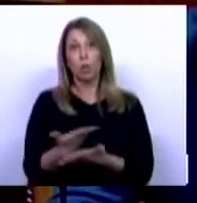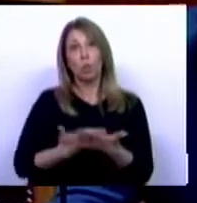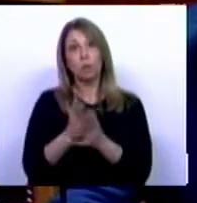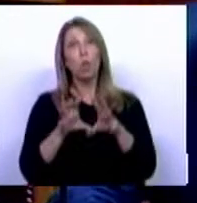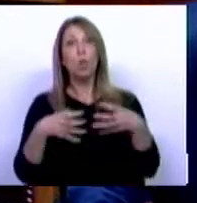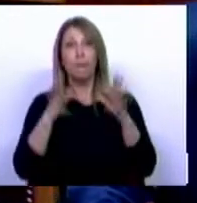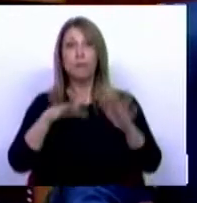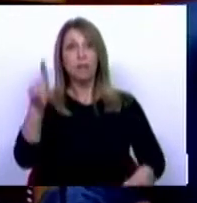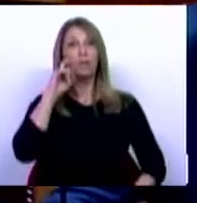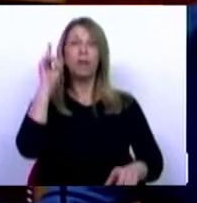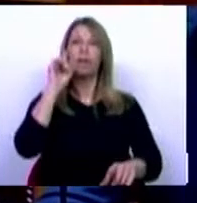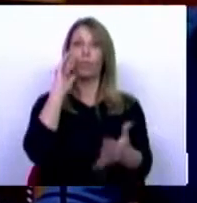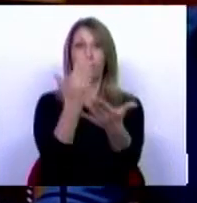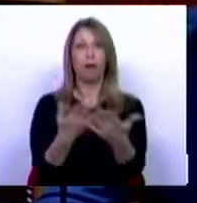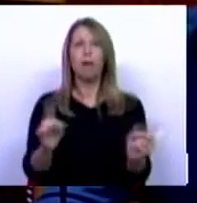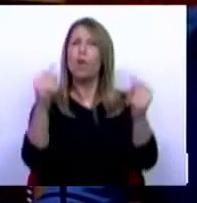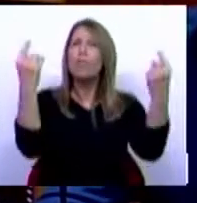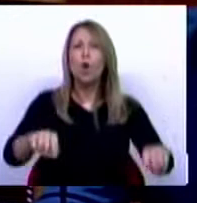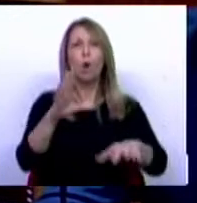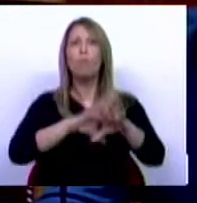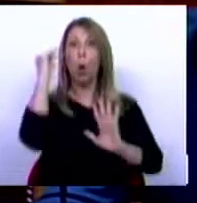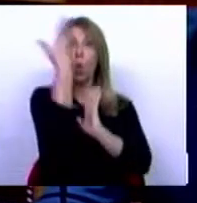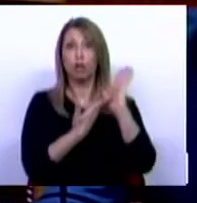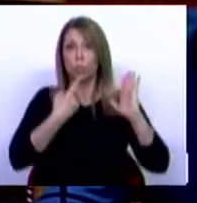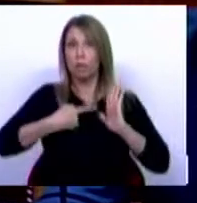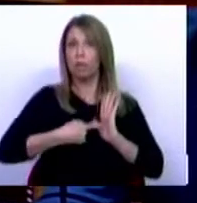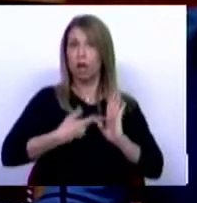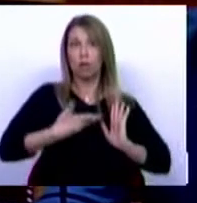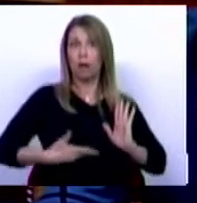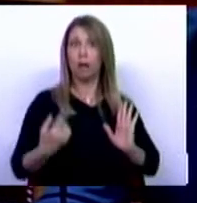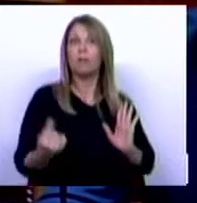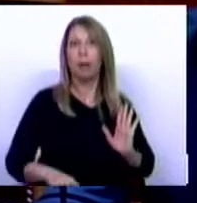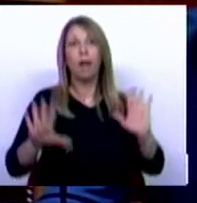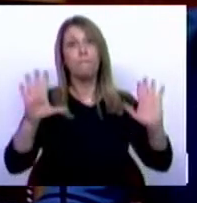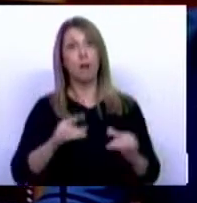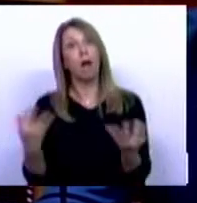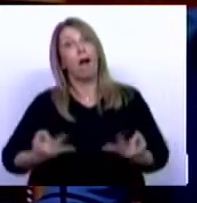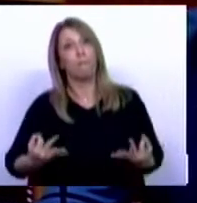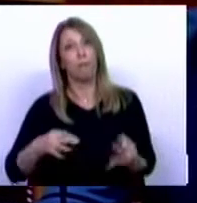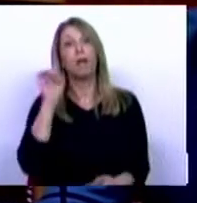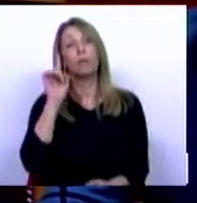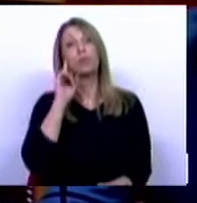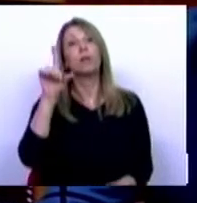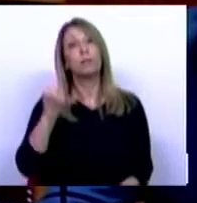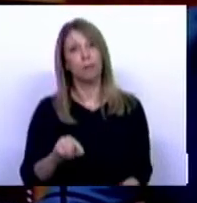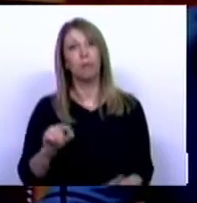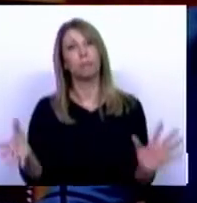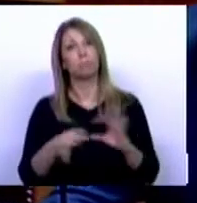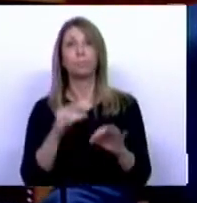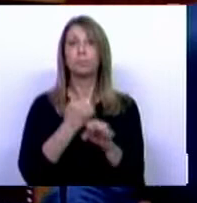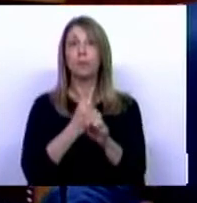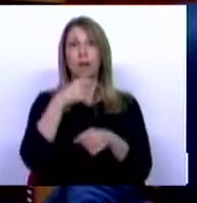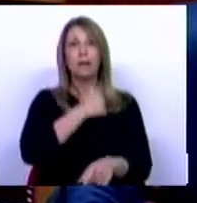valorizado. Não apenas por ser um direito constitucional, que é, obviamente, uma questão fundamental, mas porque é algo importante substantivamente para os trabalhadores e